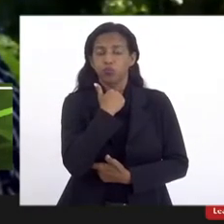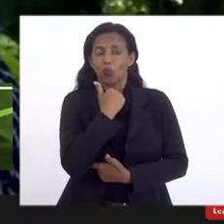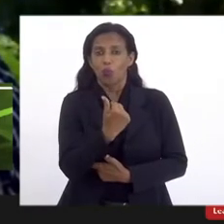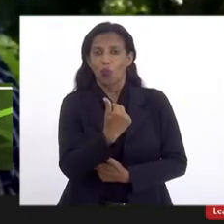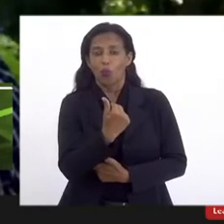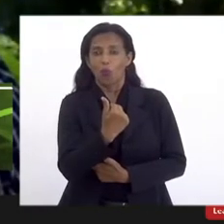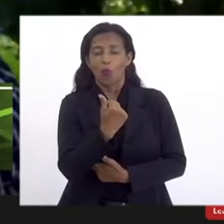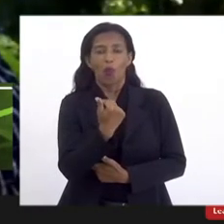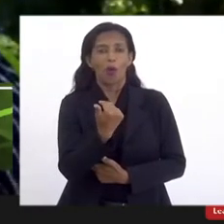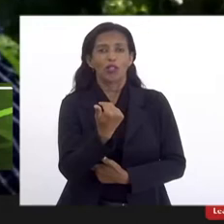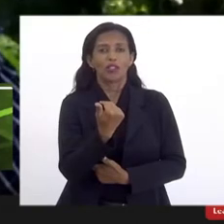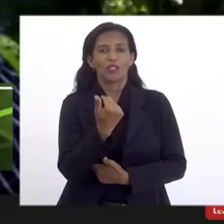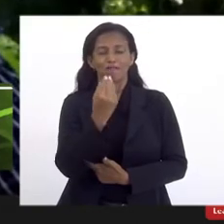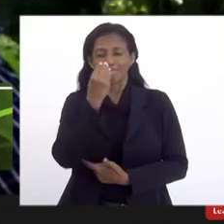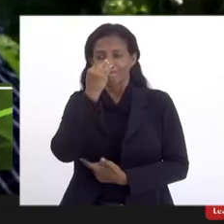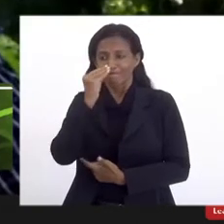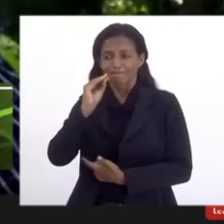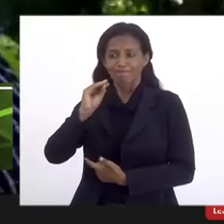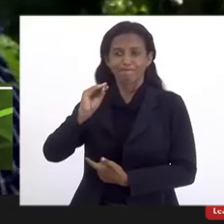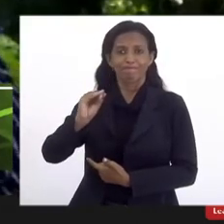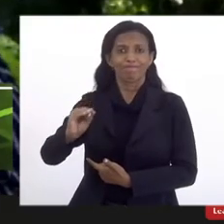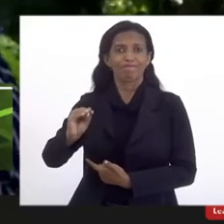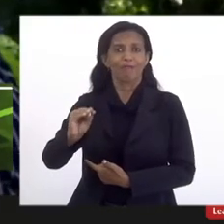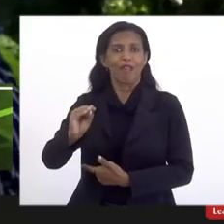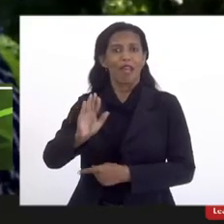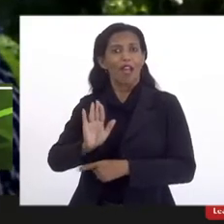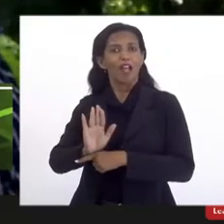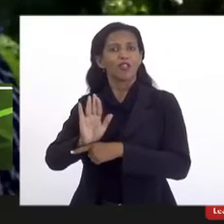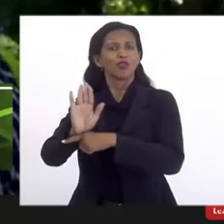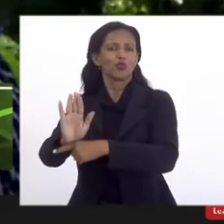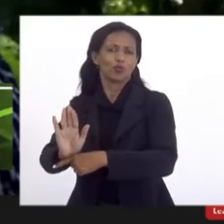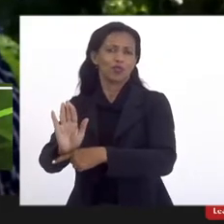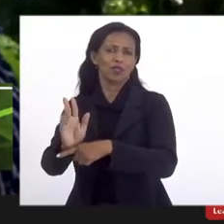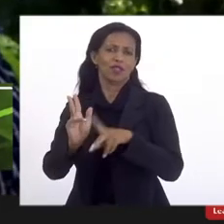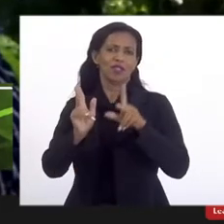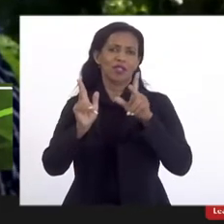pedido de ajuda como o pedido que nós recebemos da UESO.